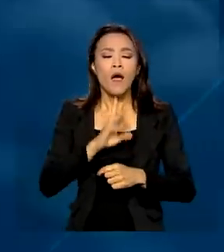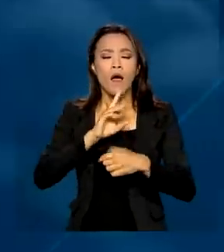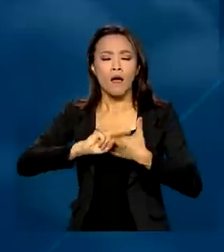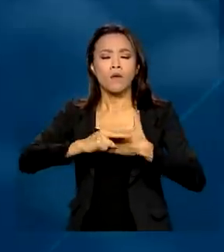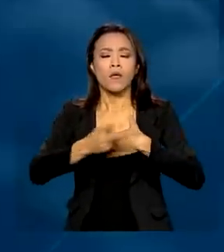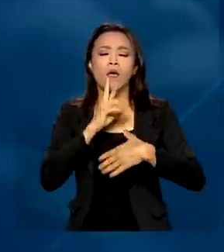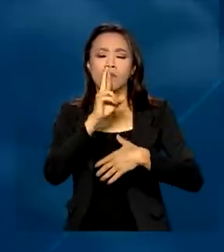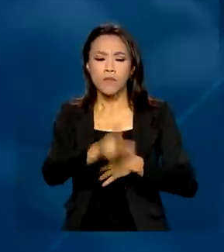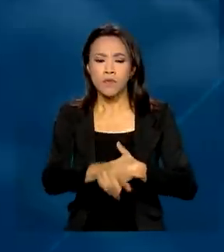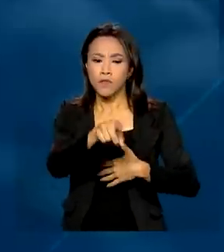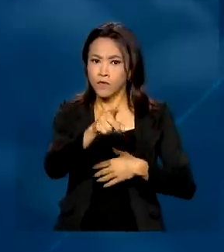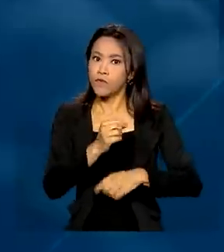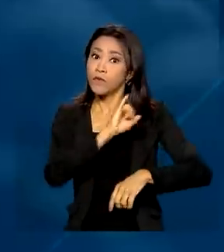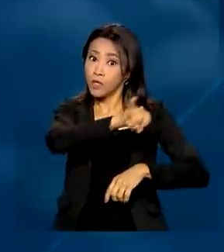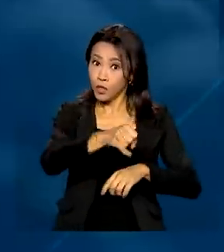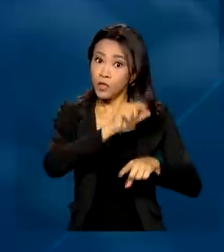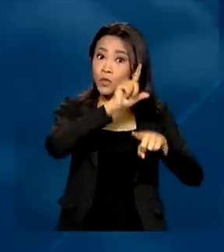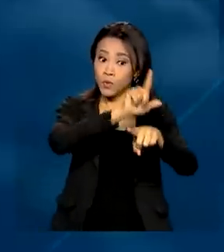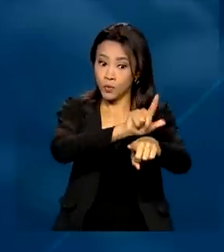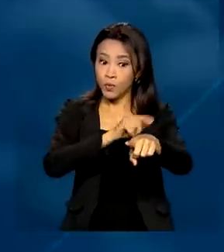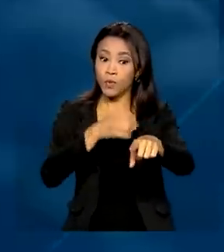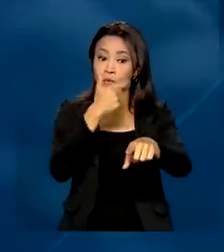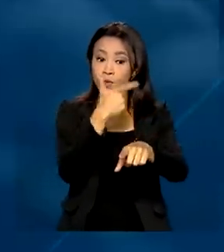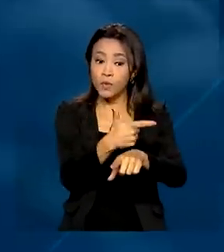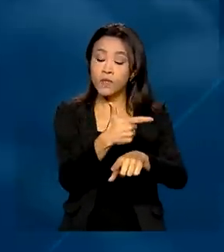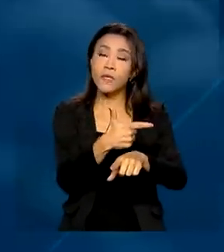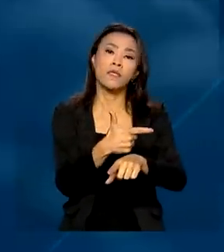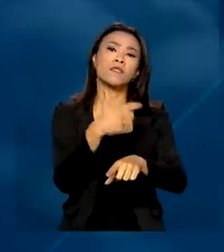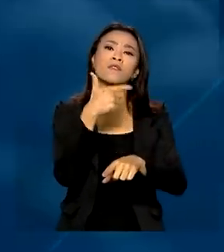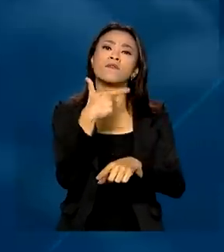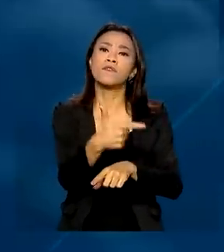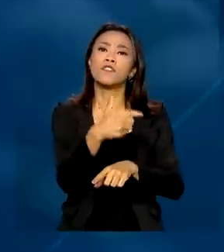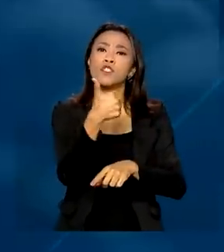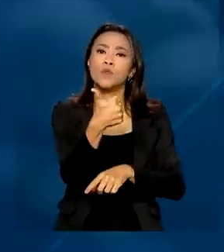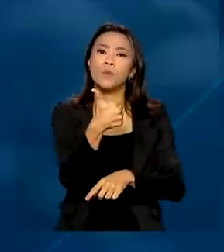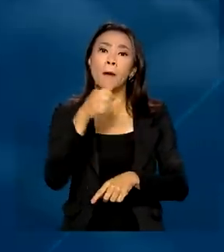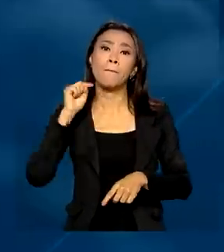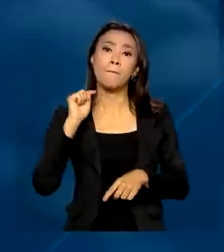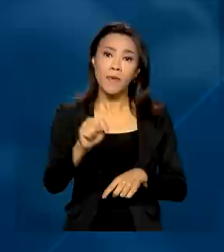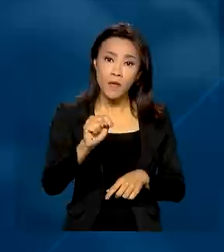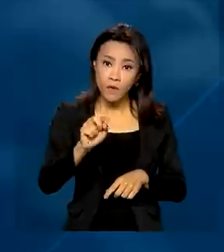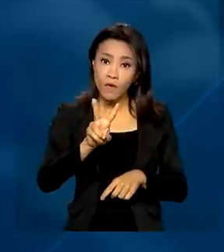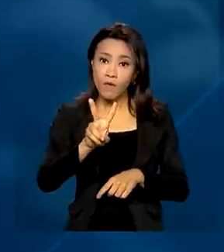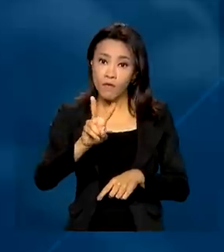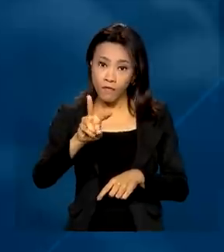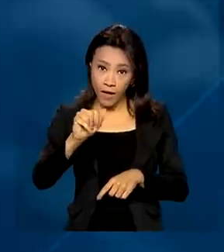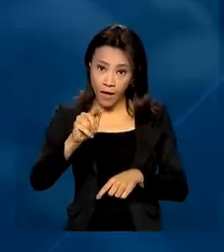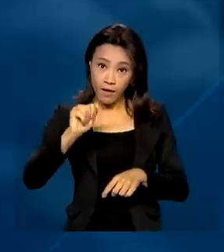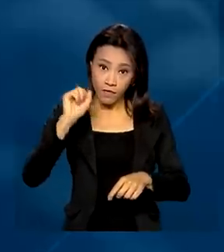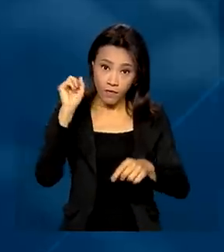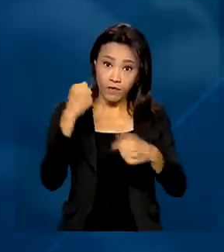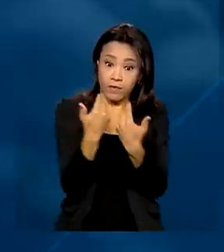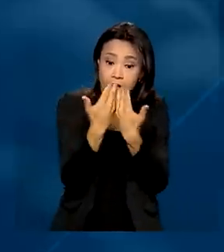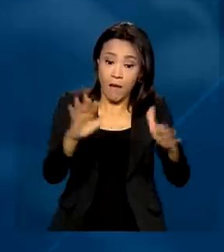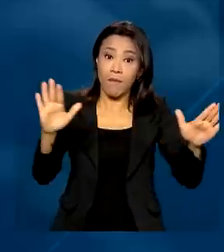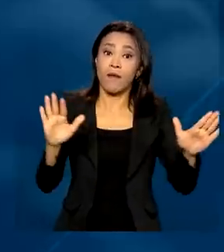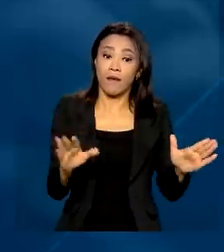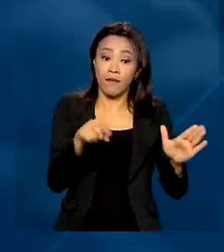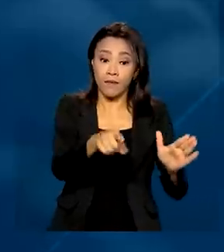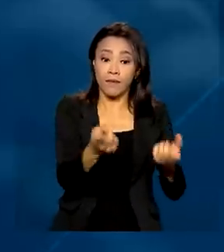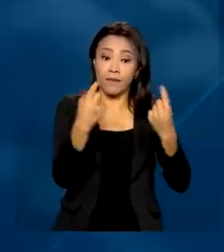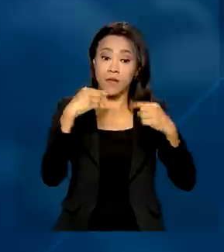em relação a julho, quando mais de 221 mil novas vagas foram criadas. No acumulado de 2022,